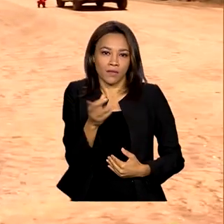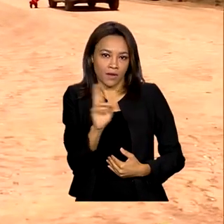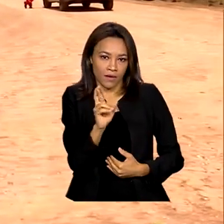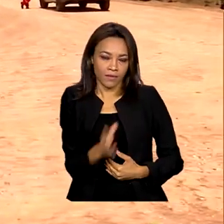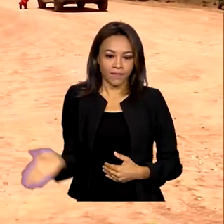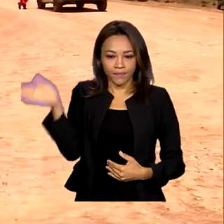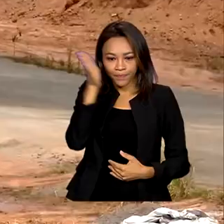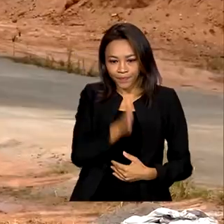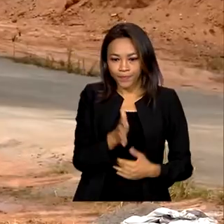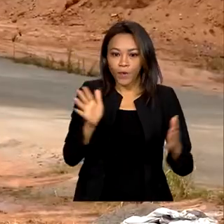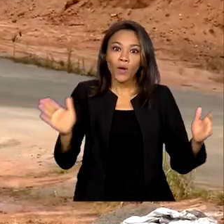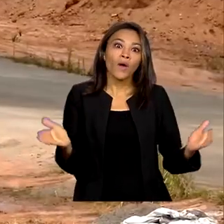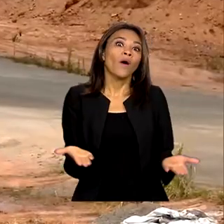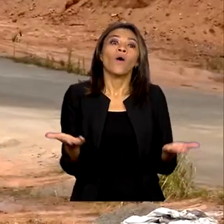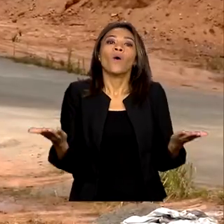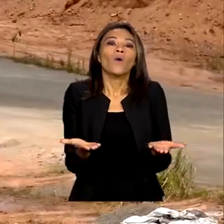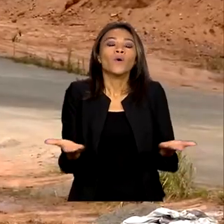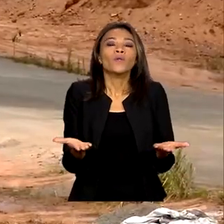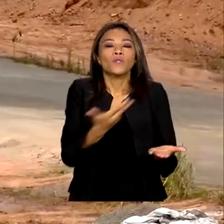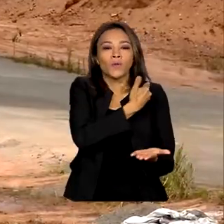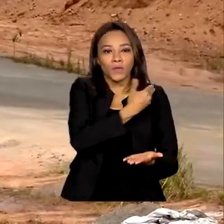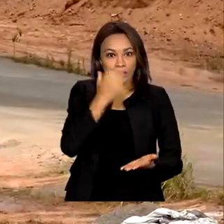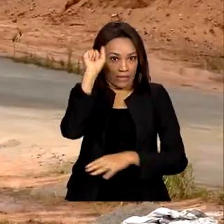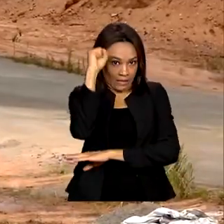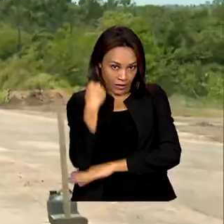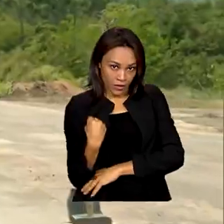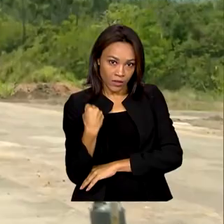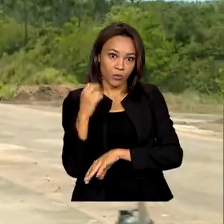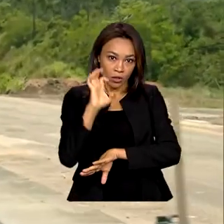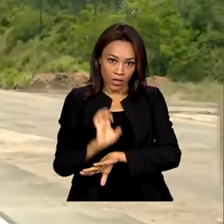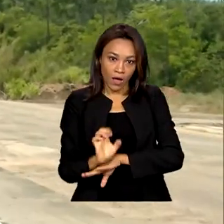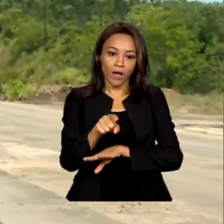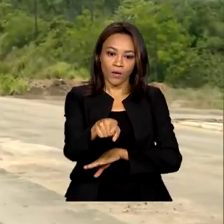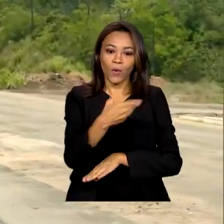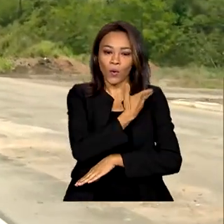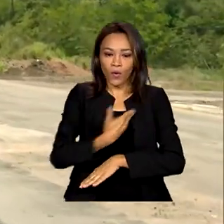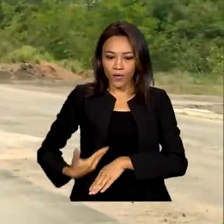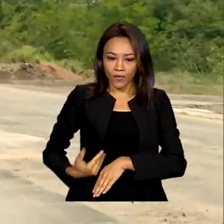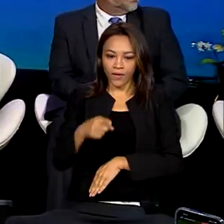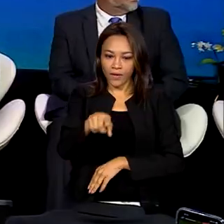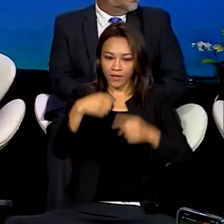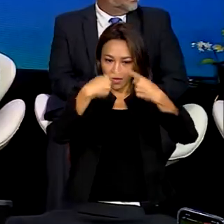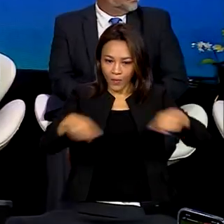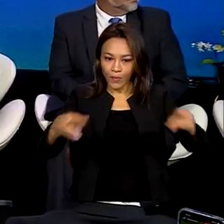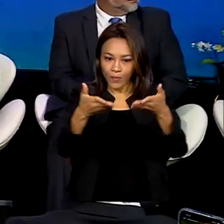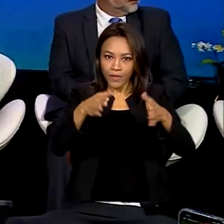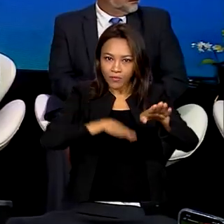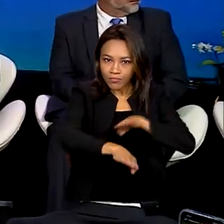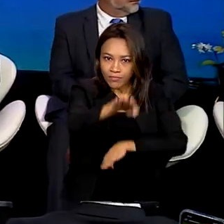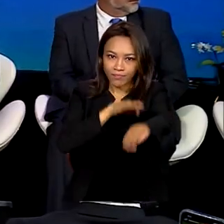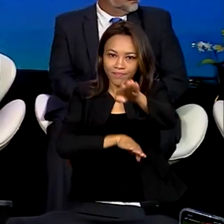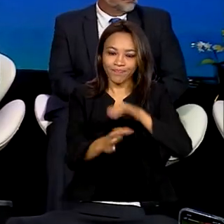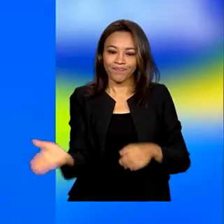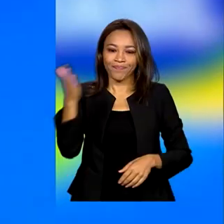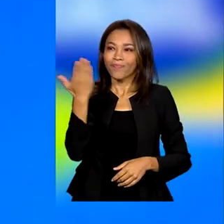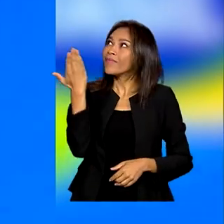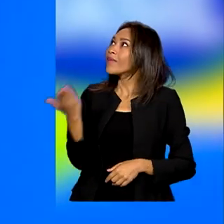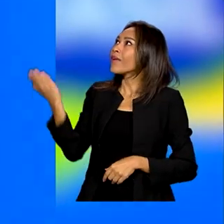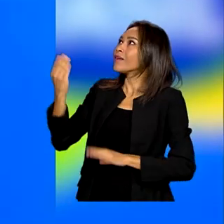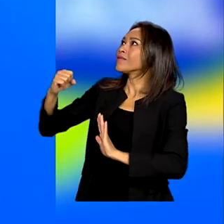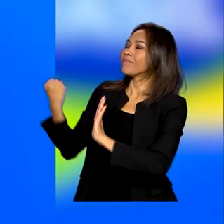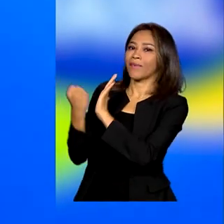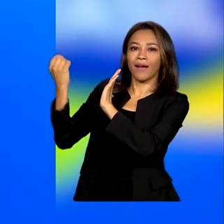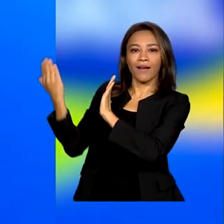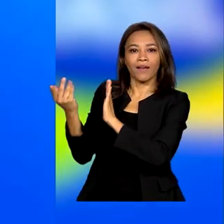Hoje em Sergipe, governo federal anuncia a retomada da duplicação da BR-101 no estado. E a marca Brasil com S